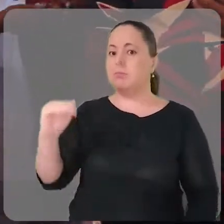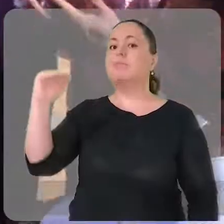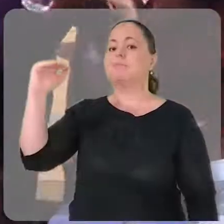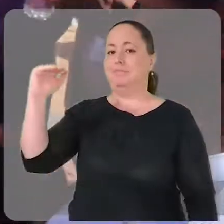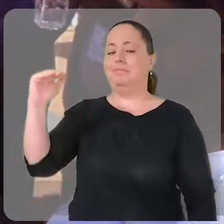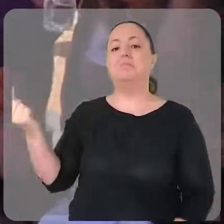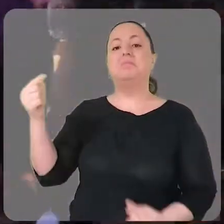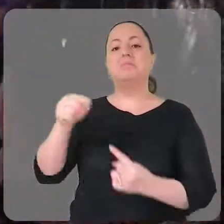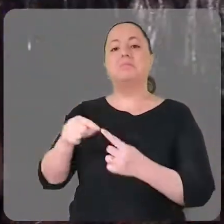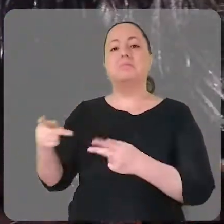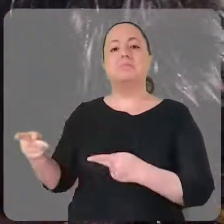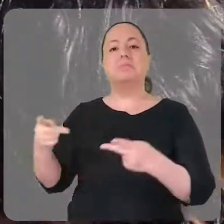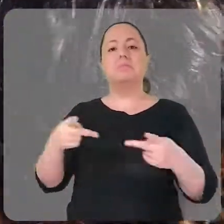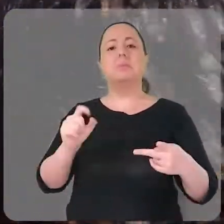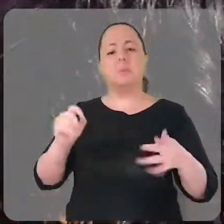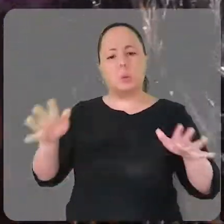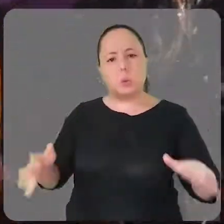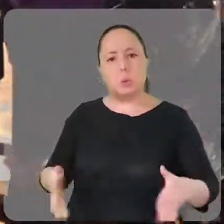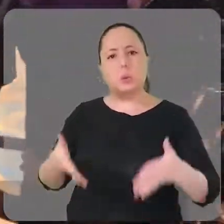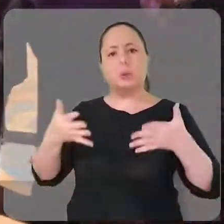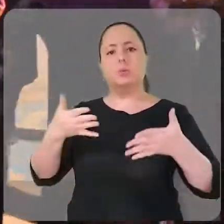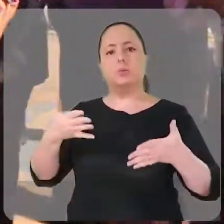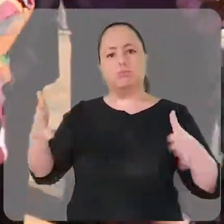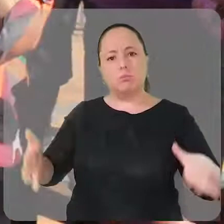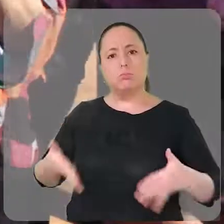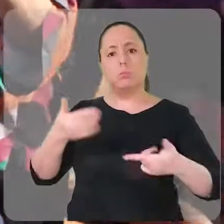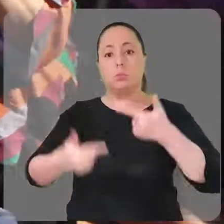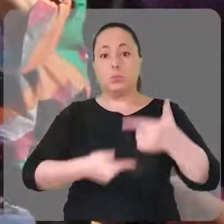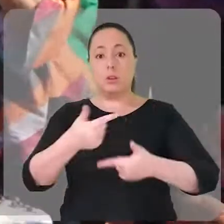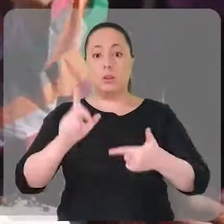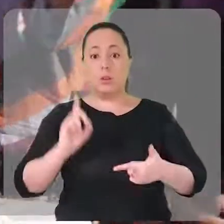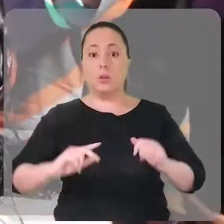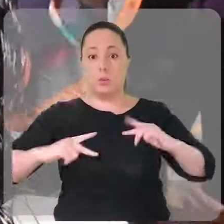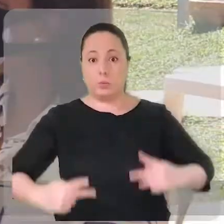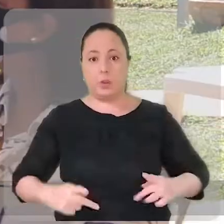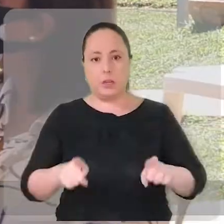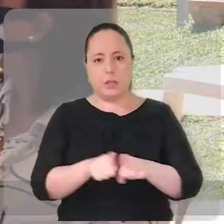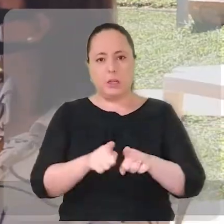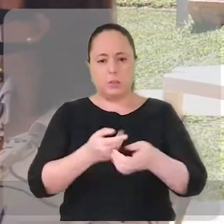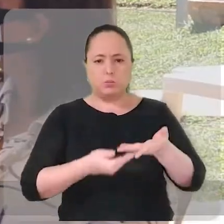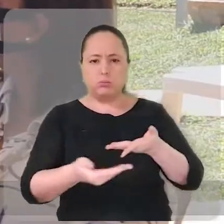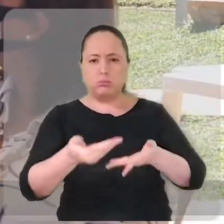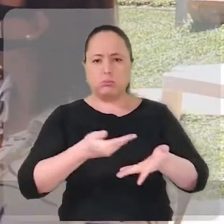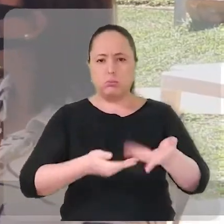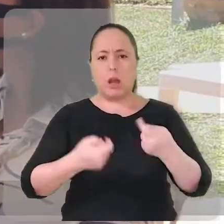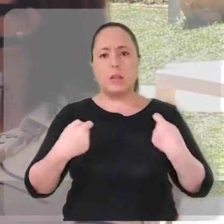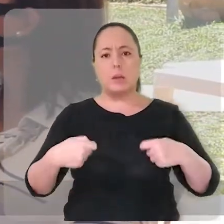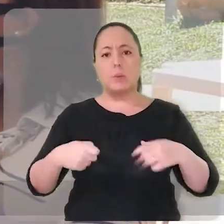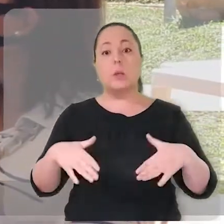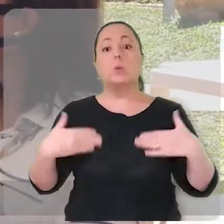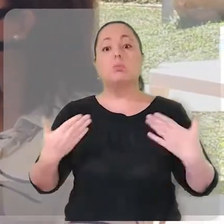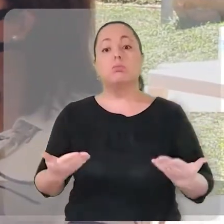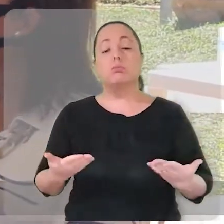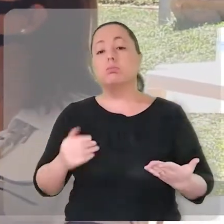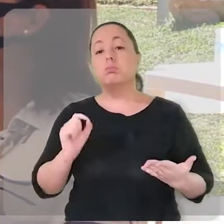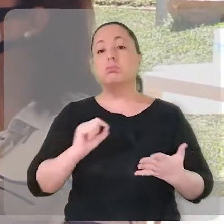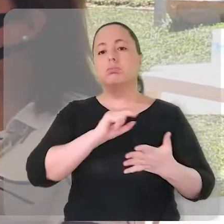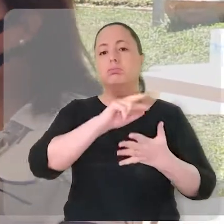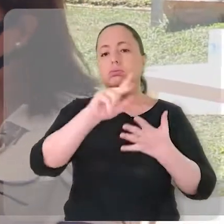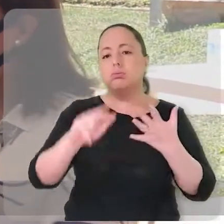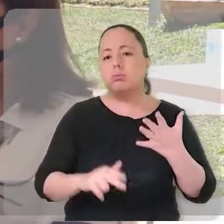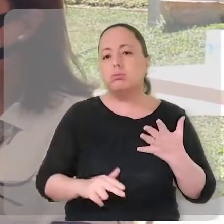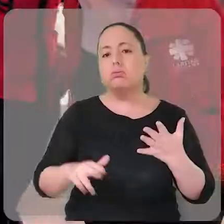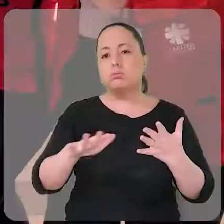adultos. O objetivo da visita foi de promover ações de direitos humanos e ouvir de perto as demandas de povos